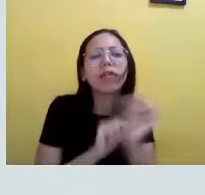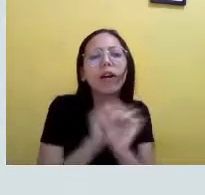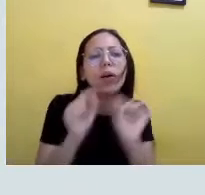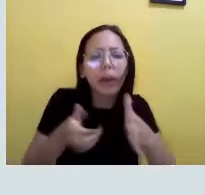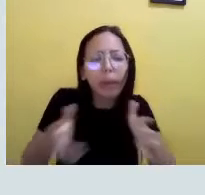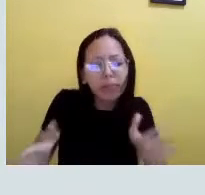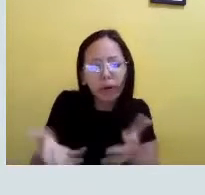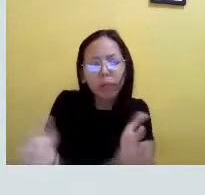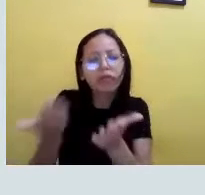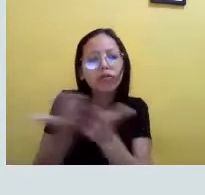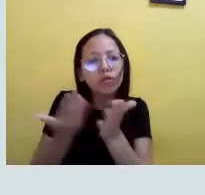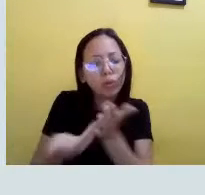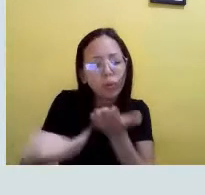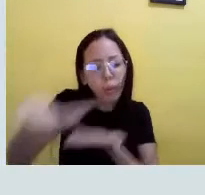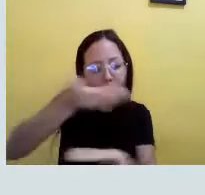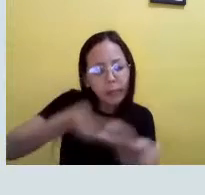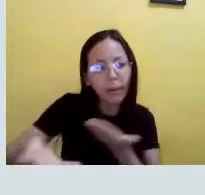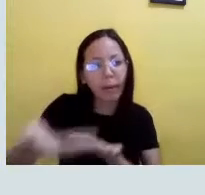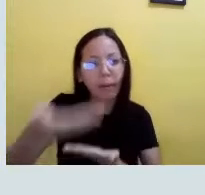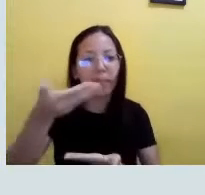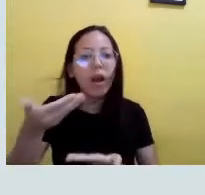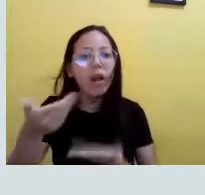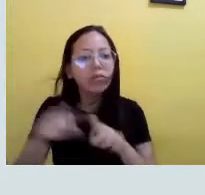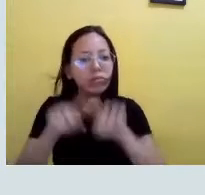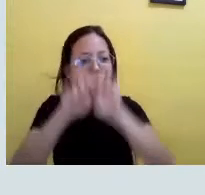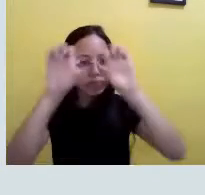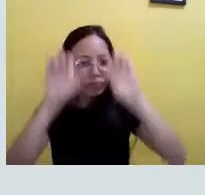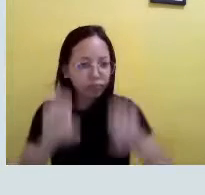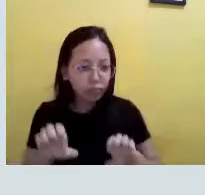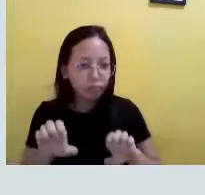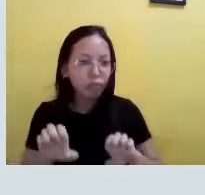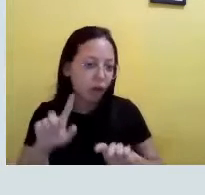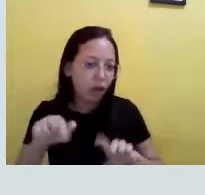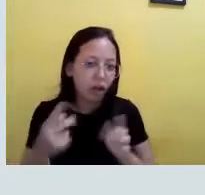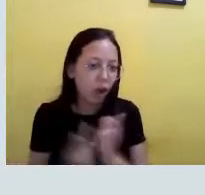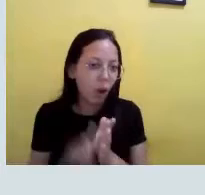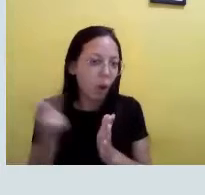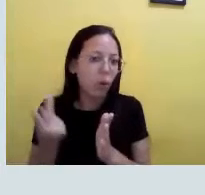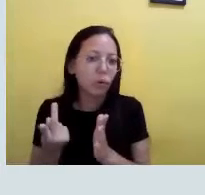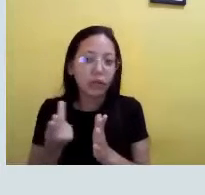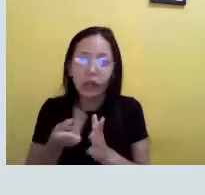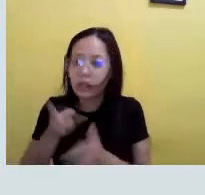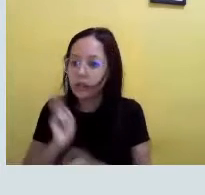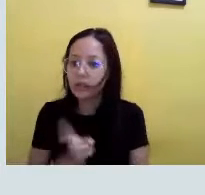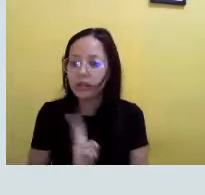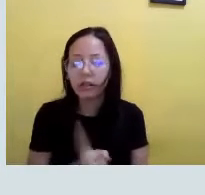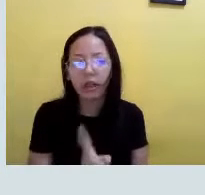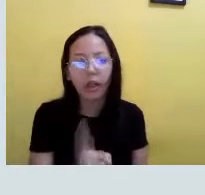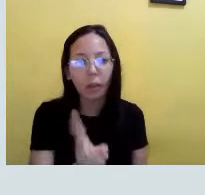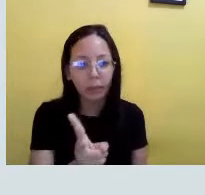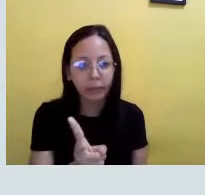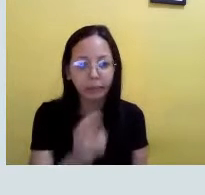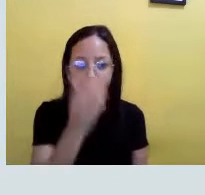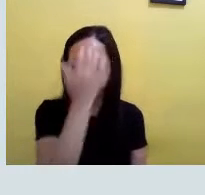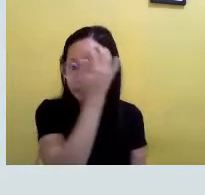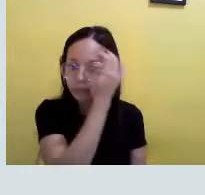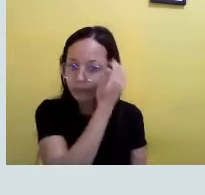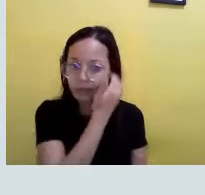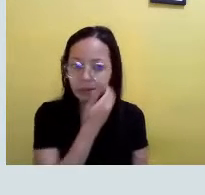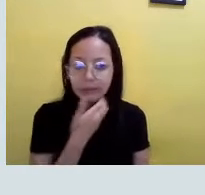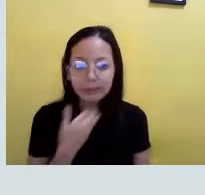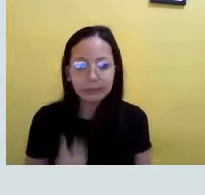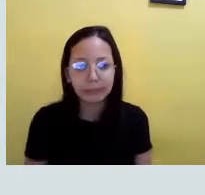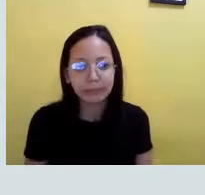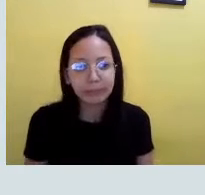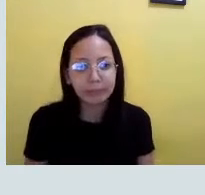estudo dessas interações e dessas estruturas que ocorrem a todo momento, tá. Passando aqui,